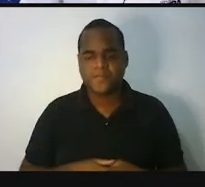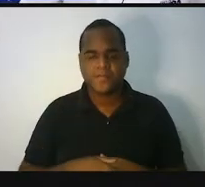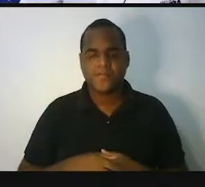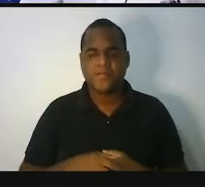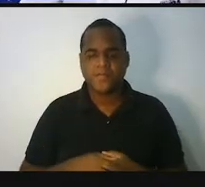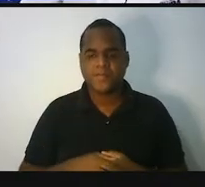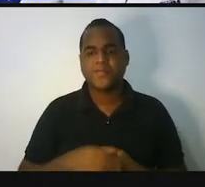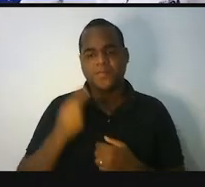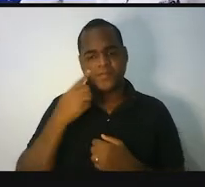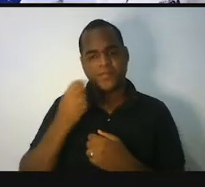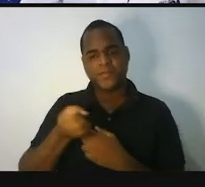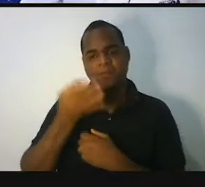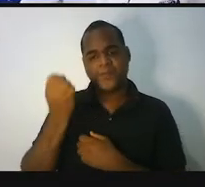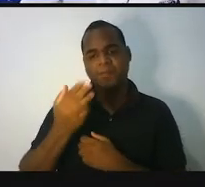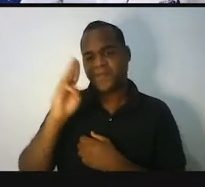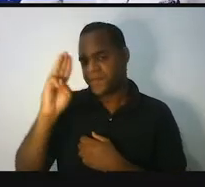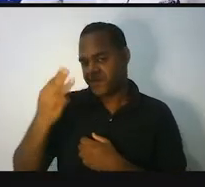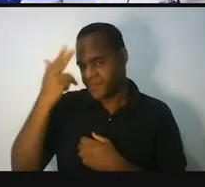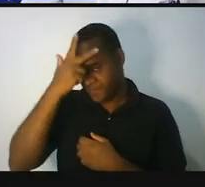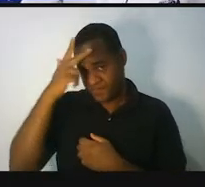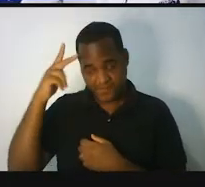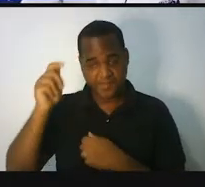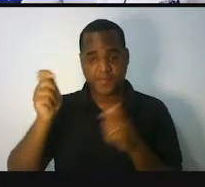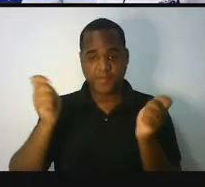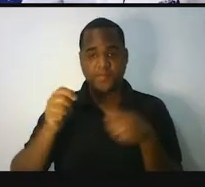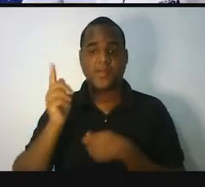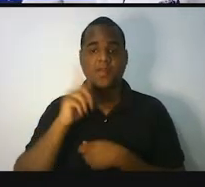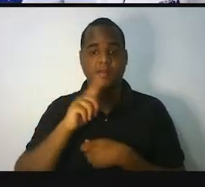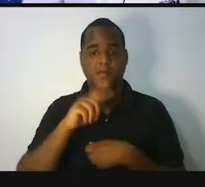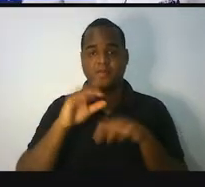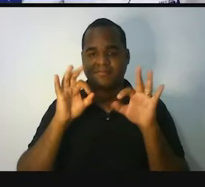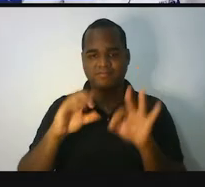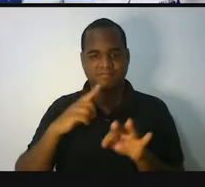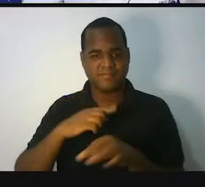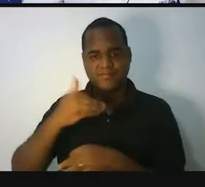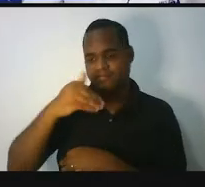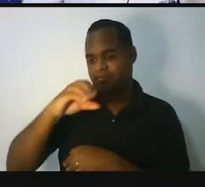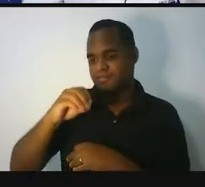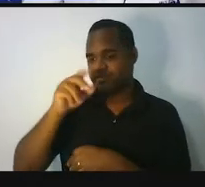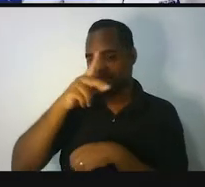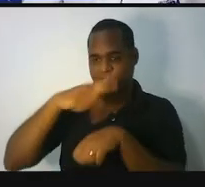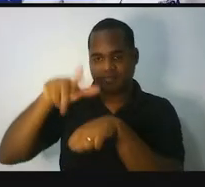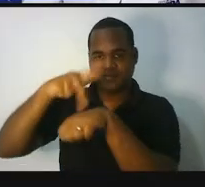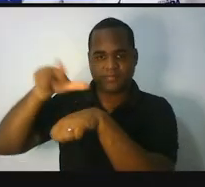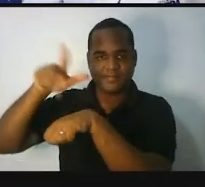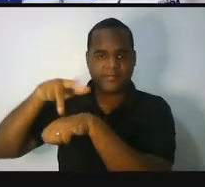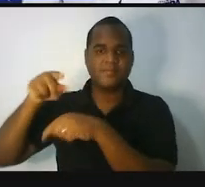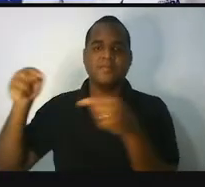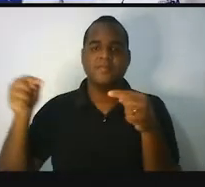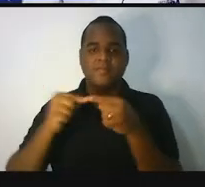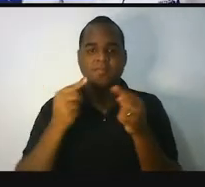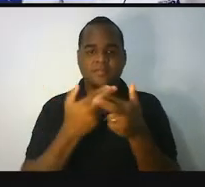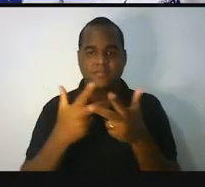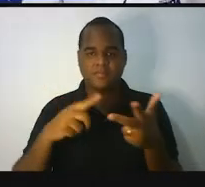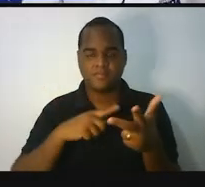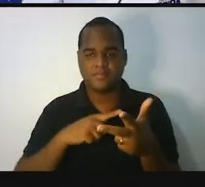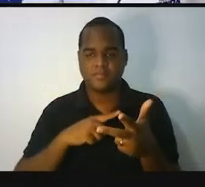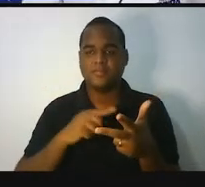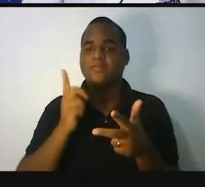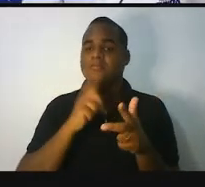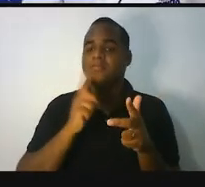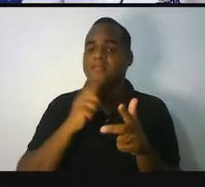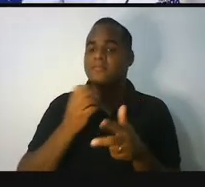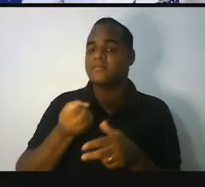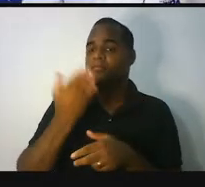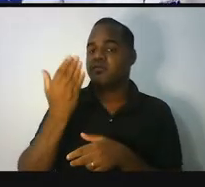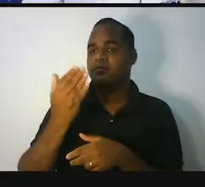Quantos milhões de pessoas você já tem com os dez países? Quantos milhões de pessoas você